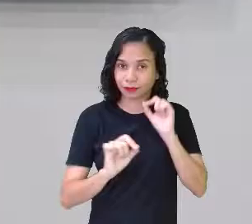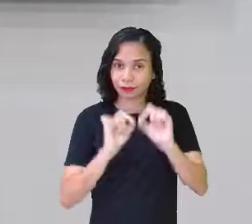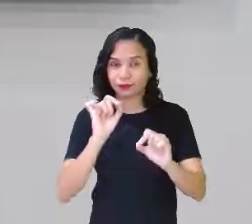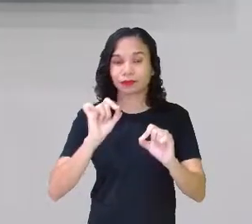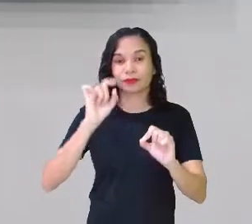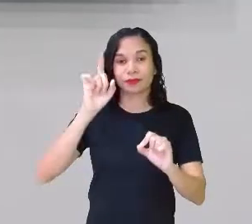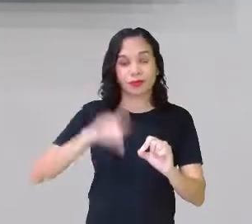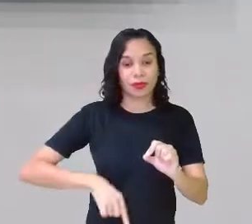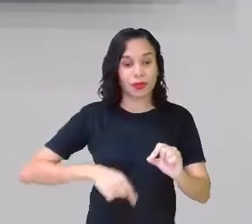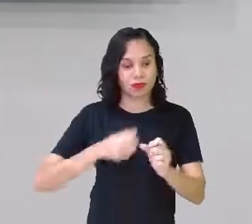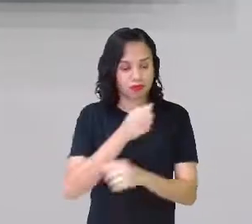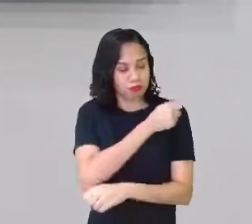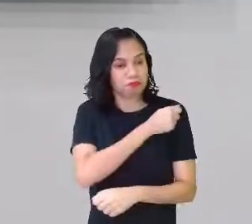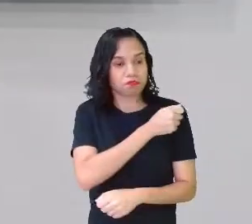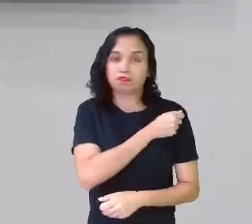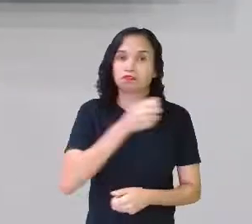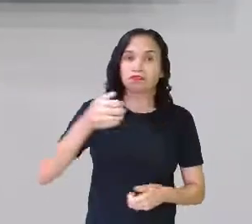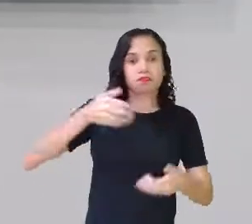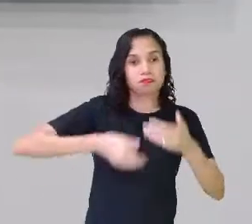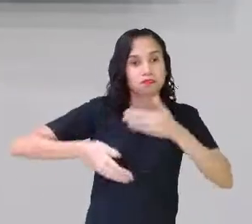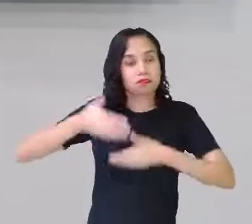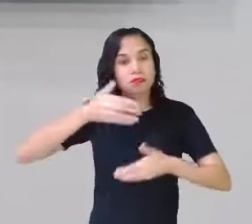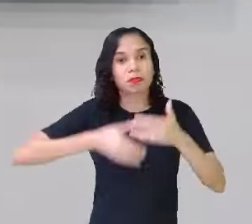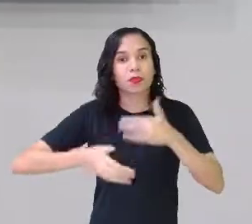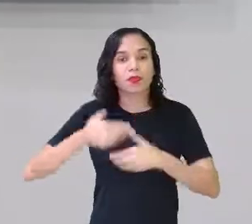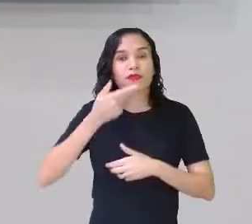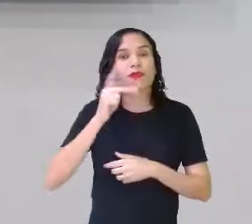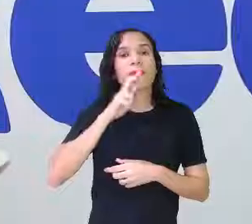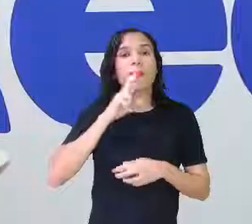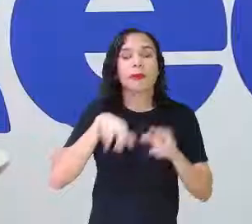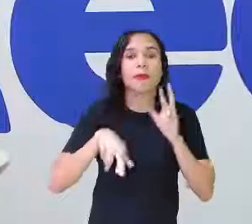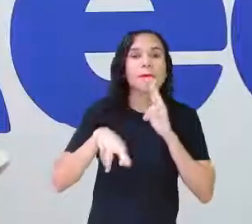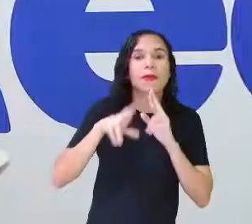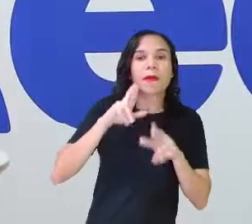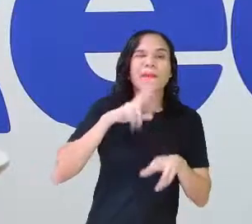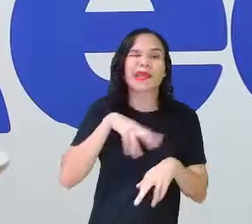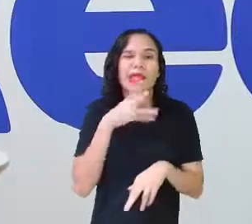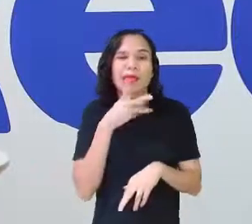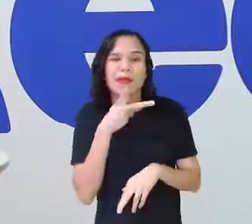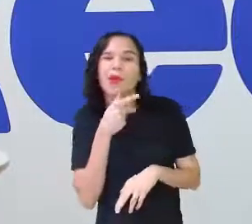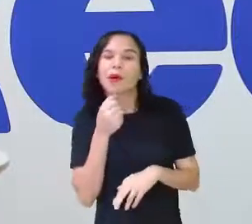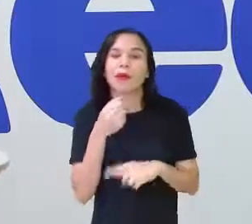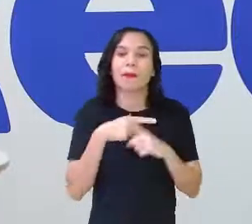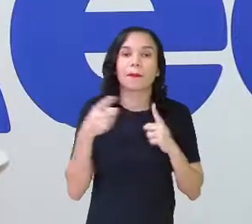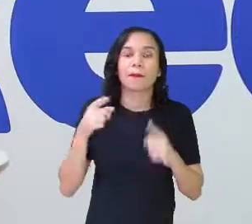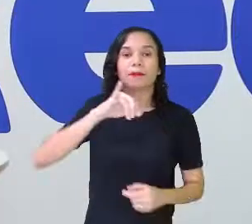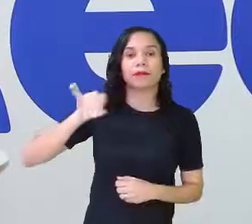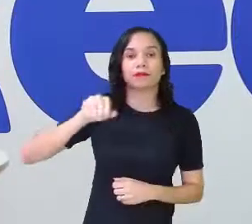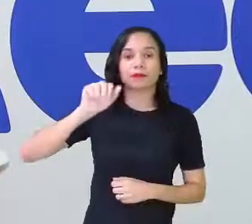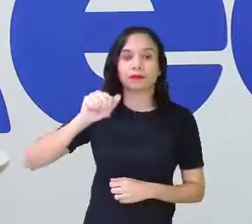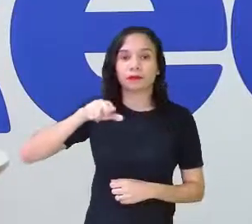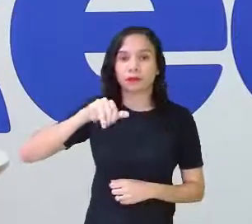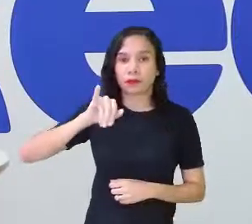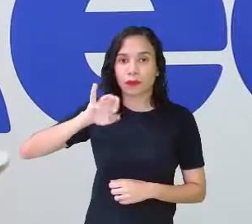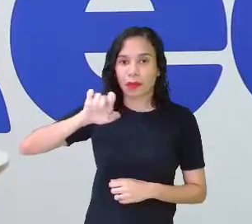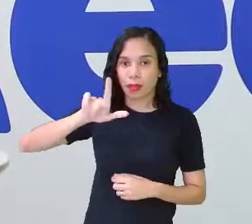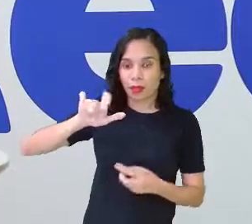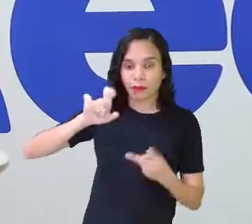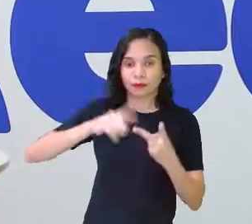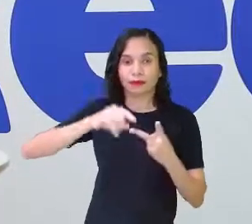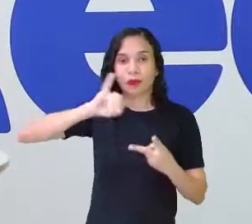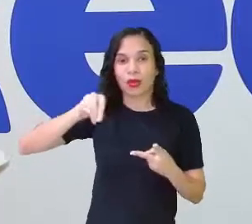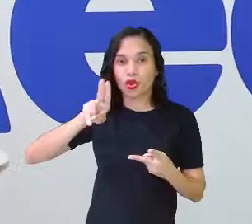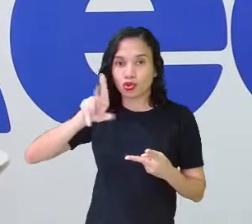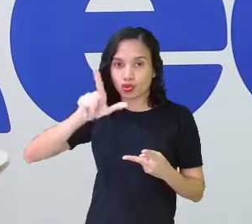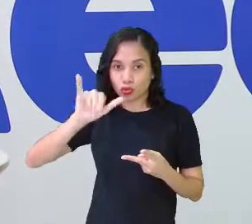É, e eles estão dando as respostas, Está demorando um pouco, mas aí a Janiele e a Júlia, o